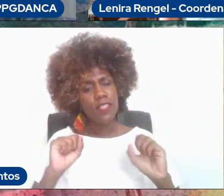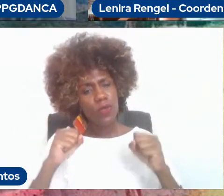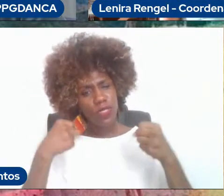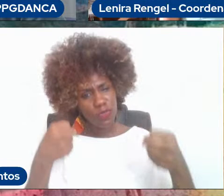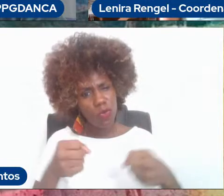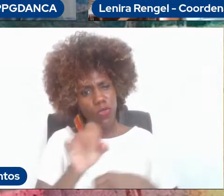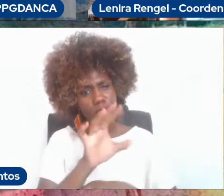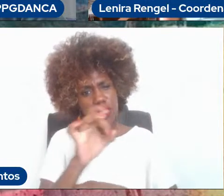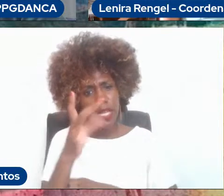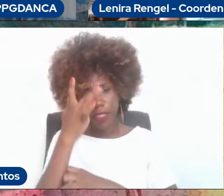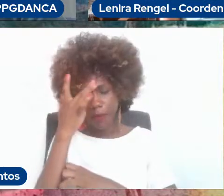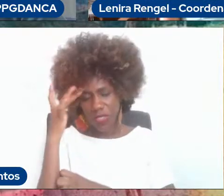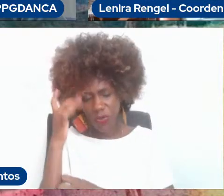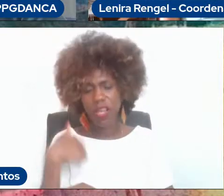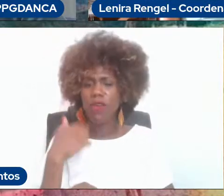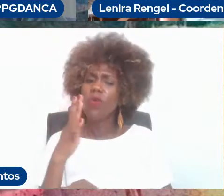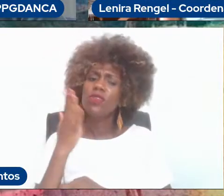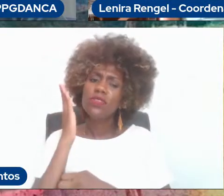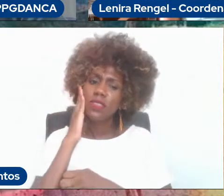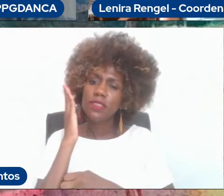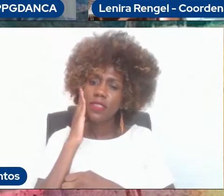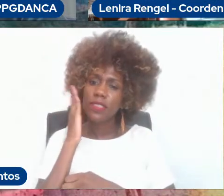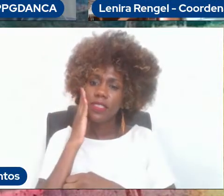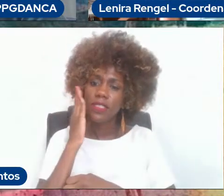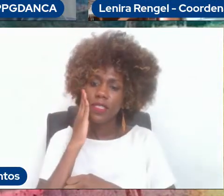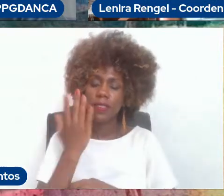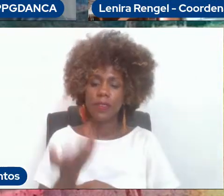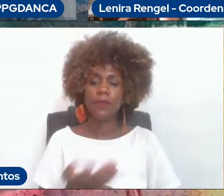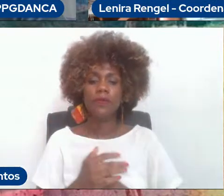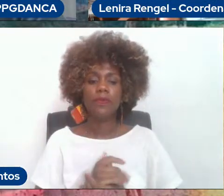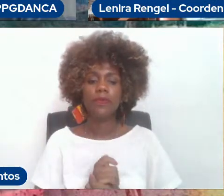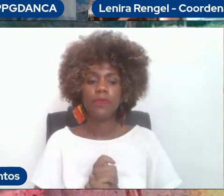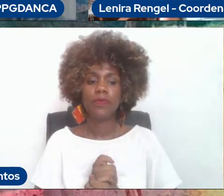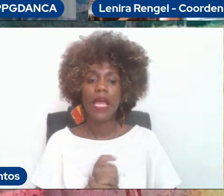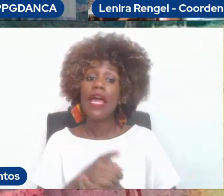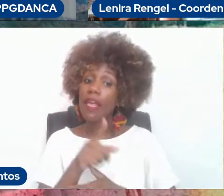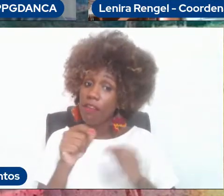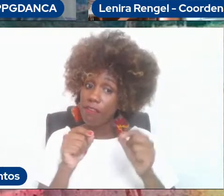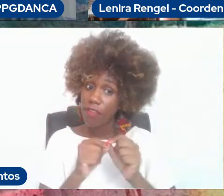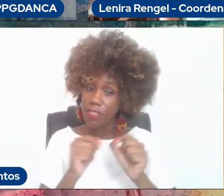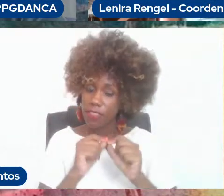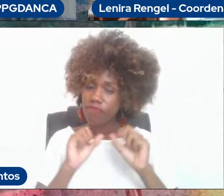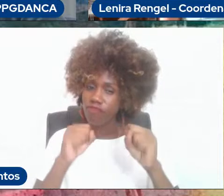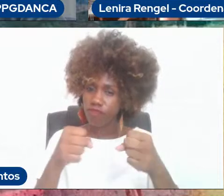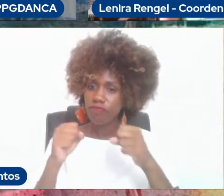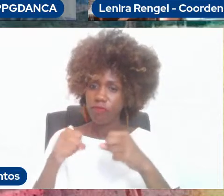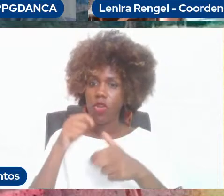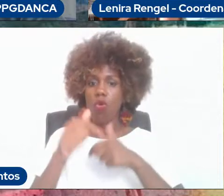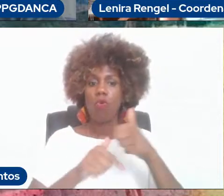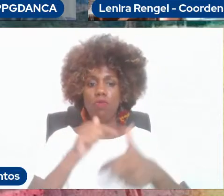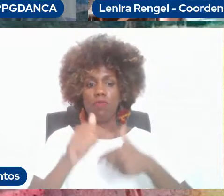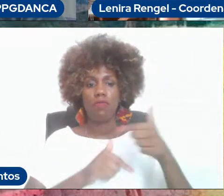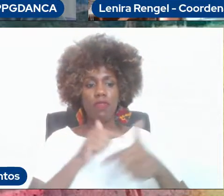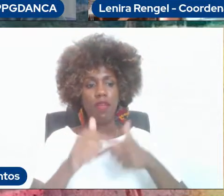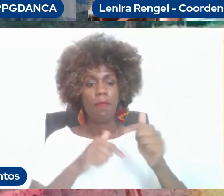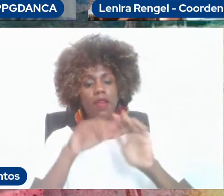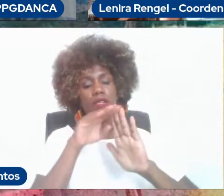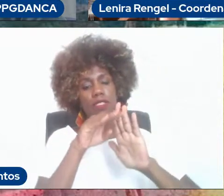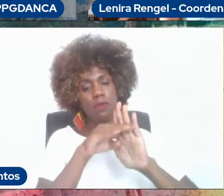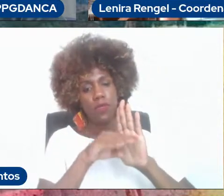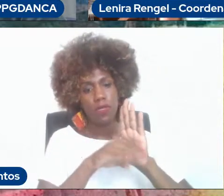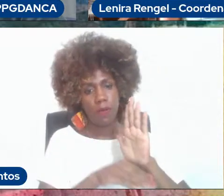de todos nós, em fazer com muito trabalho esse programa de pós